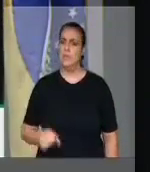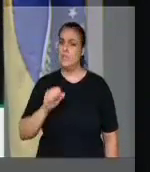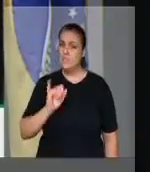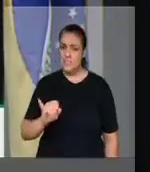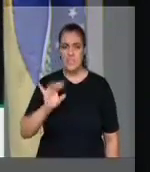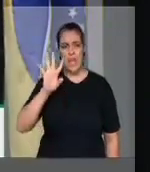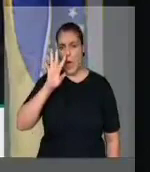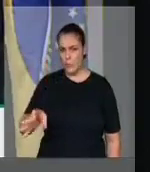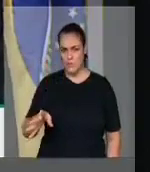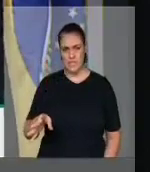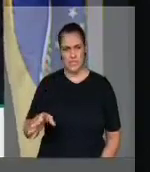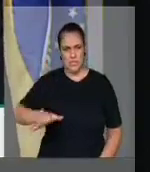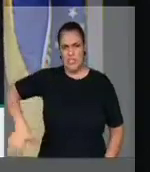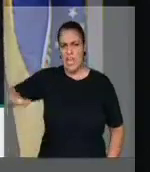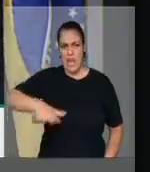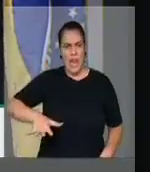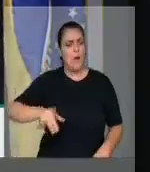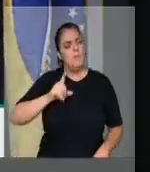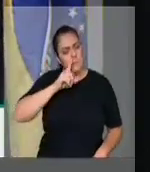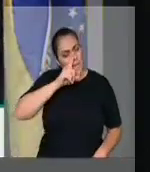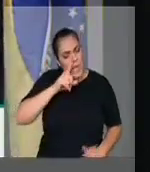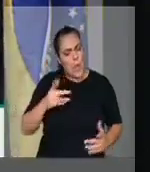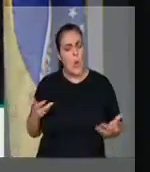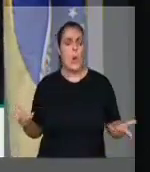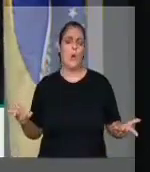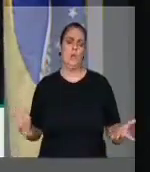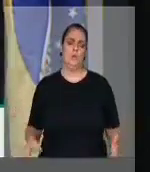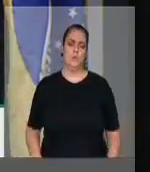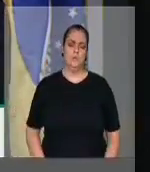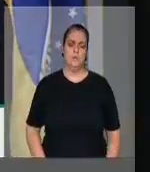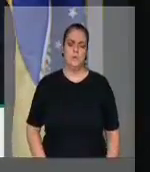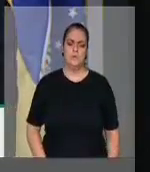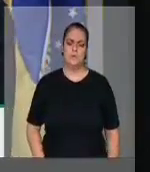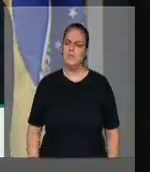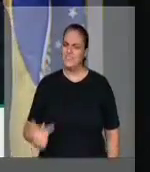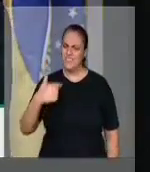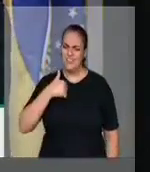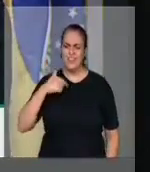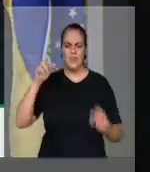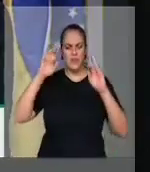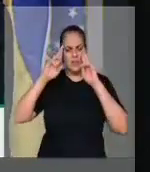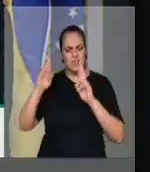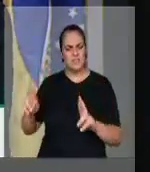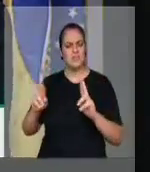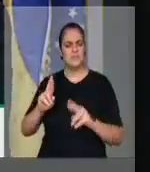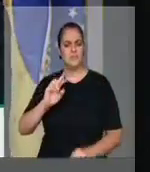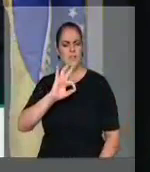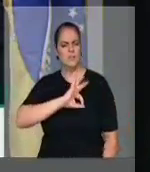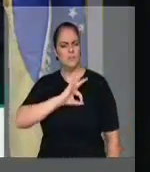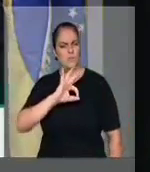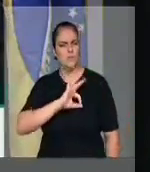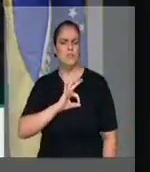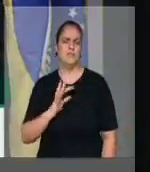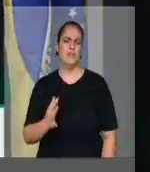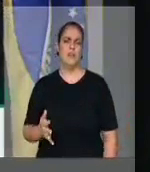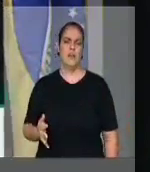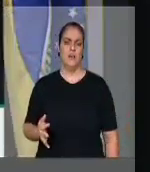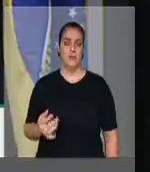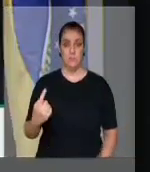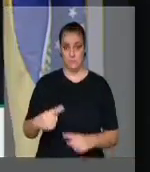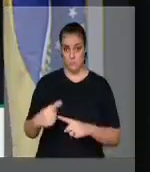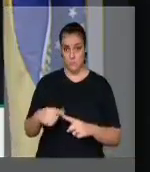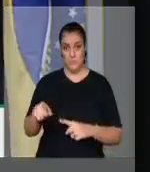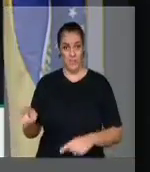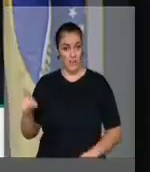é perigosa. Eu tenho profundo respeito pelos policiais que no dia